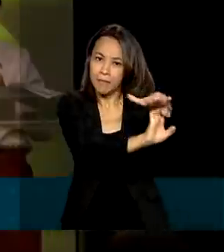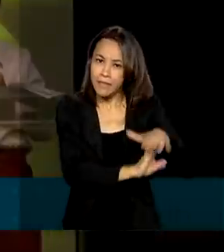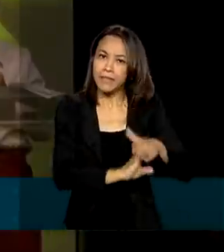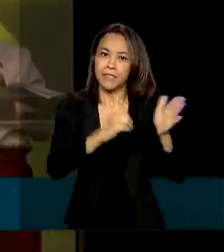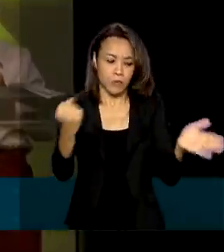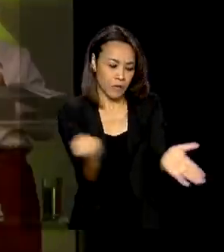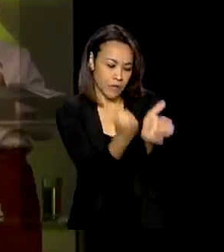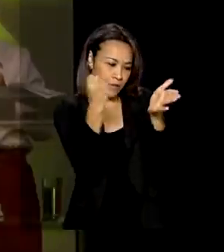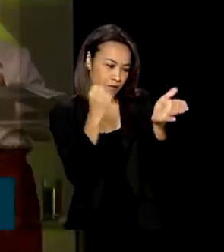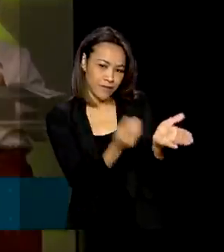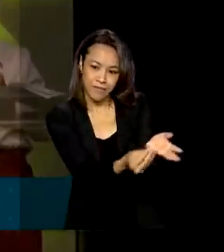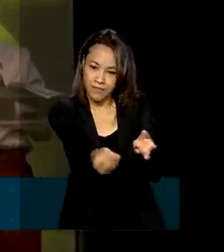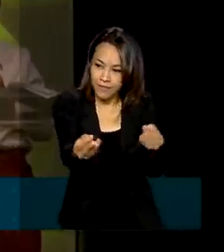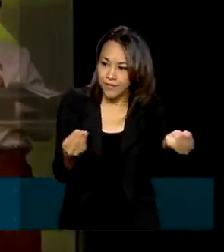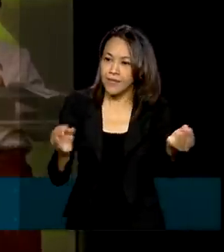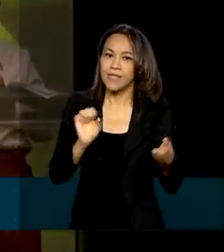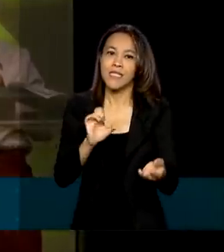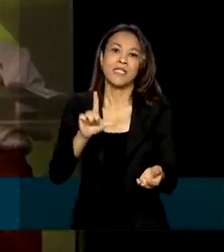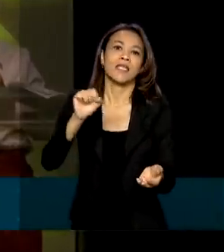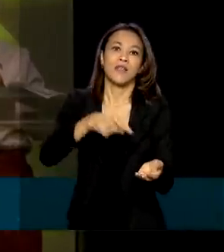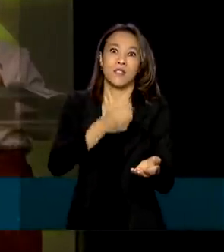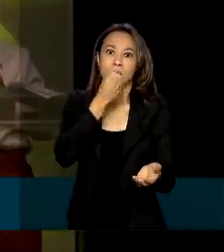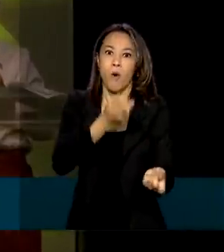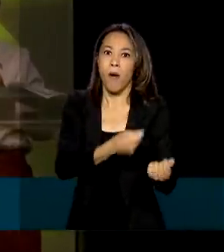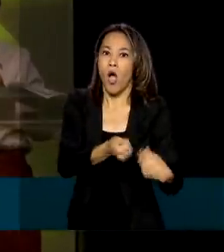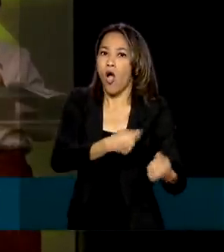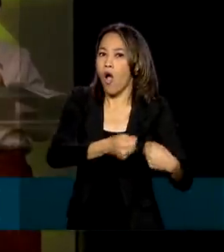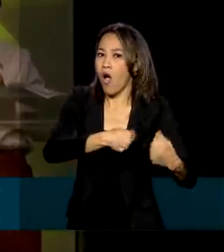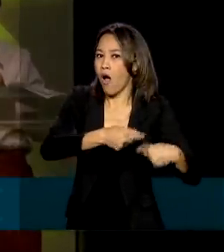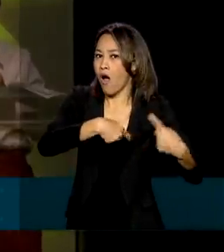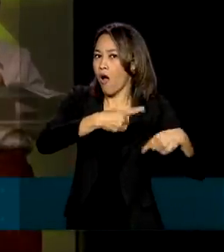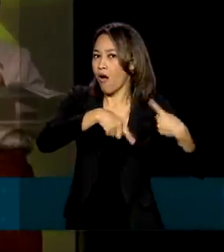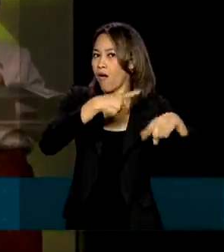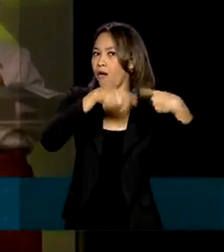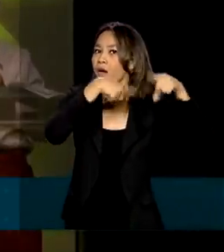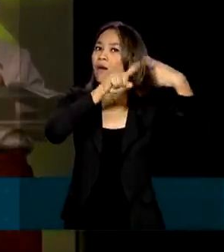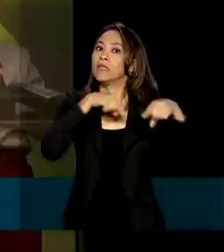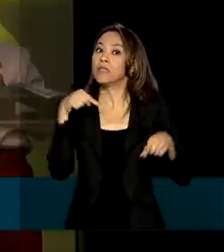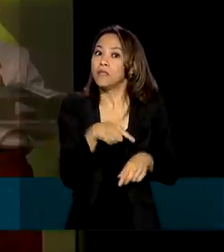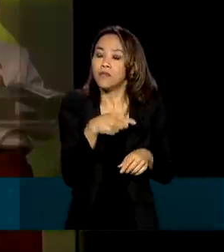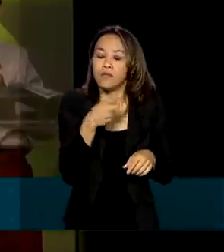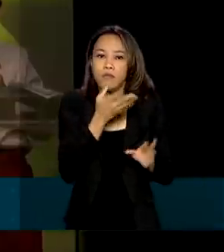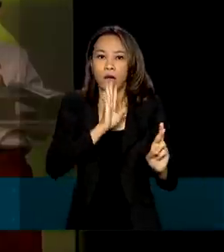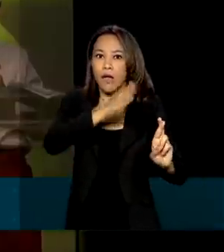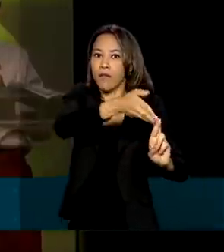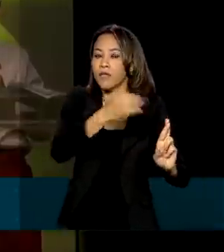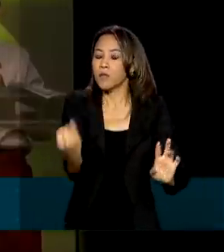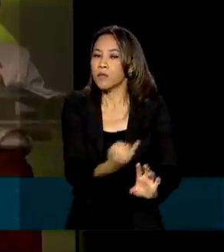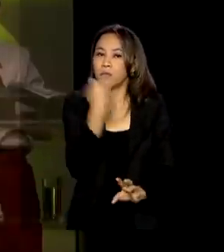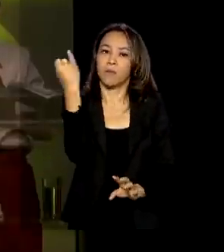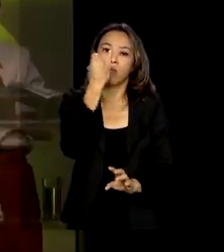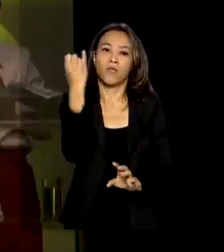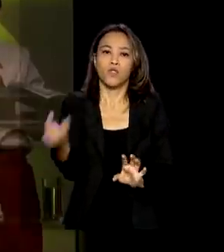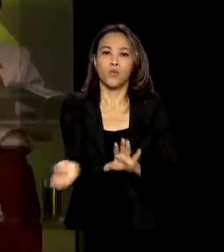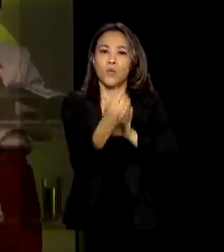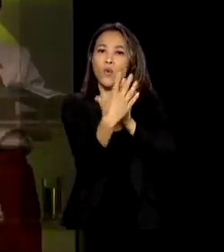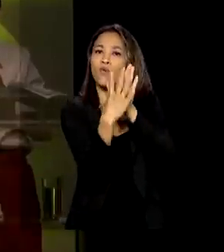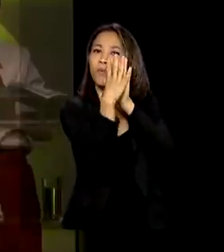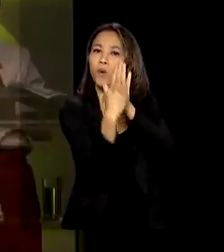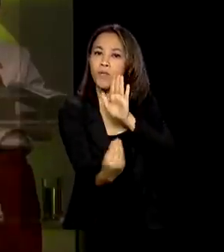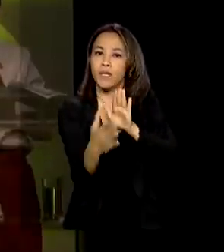um escudo na alavancagem de lucros, sendo um diferencial importante no novo modelo do